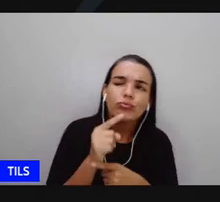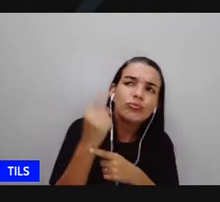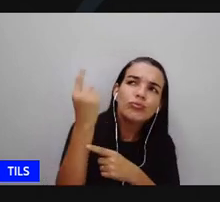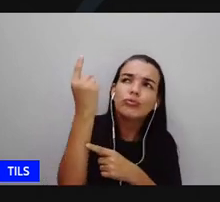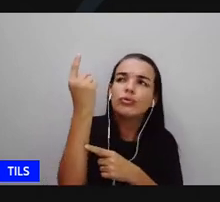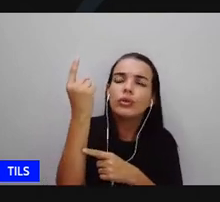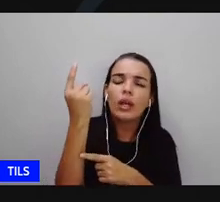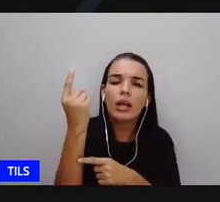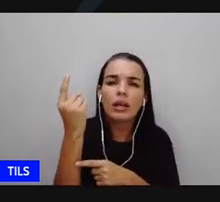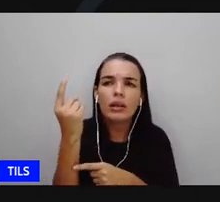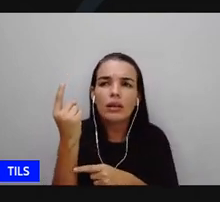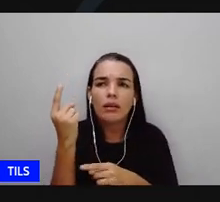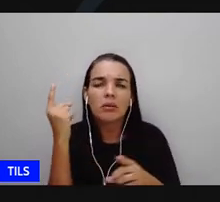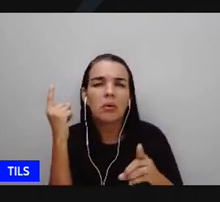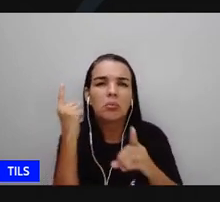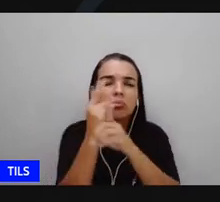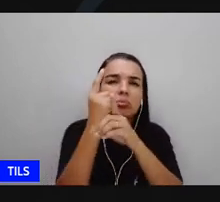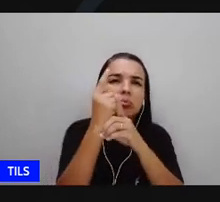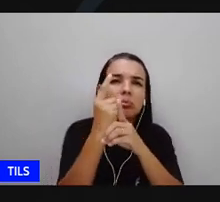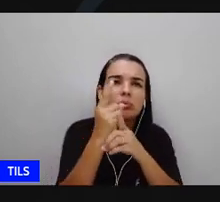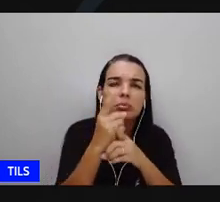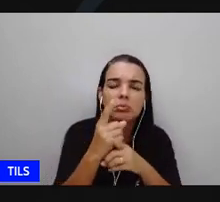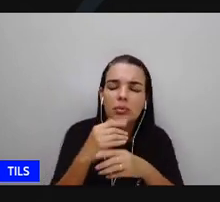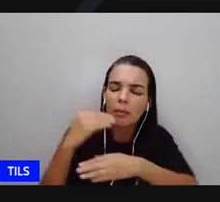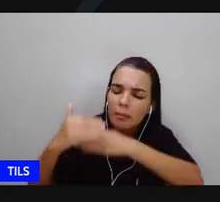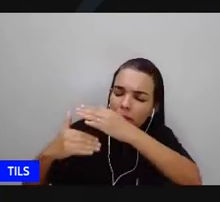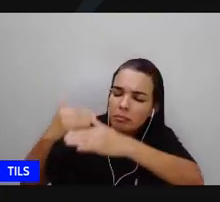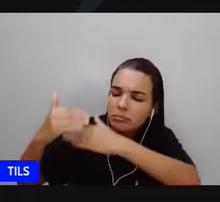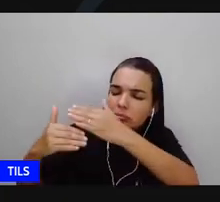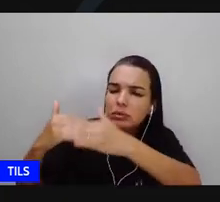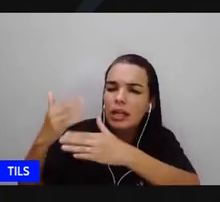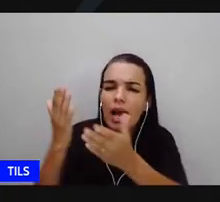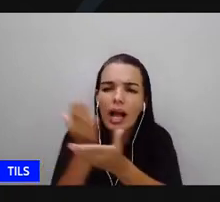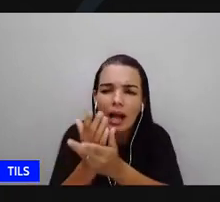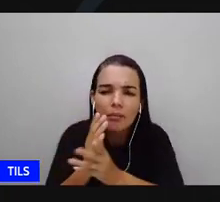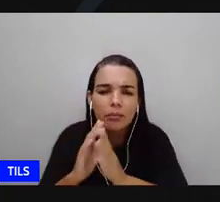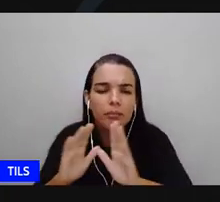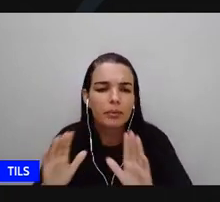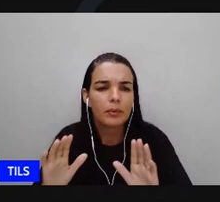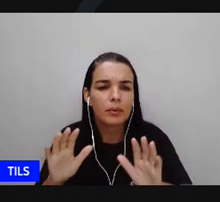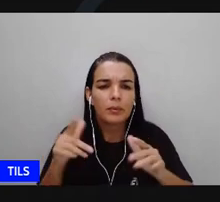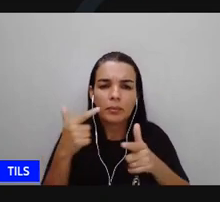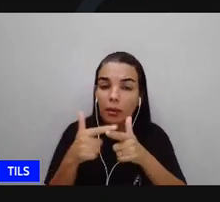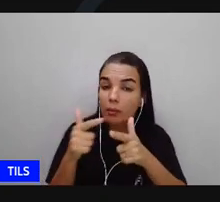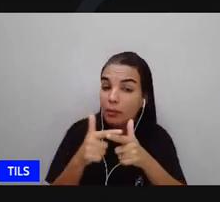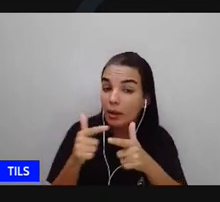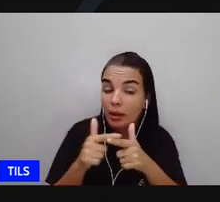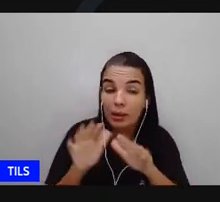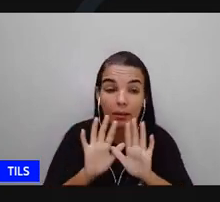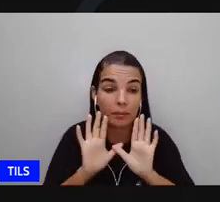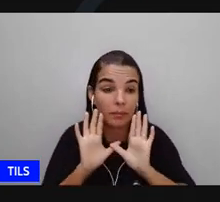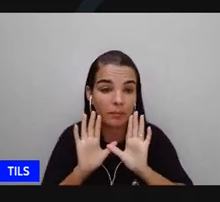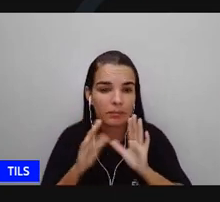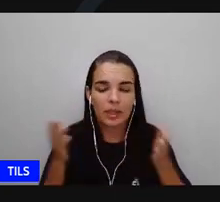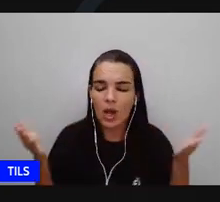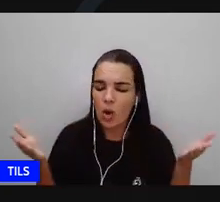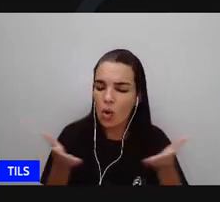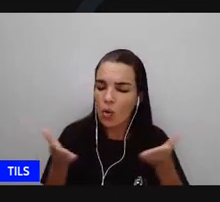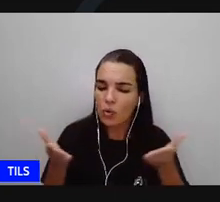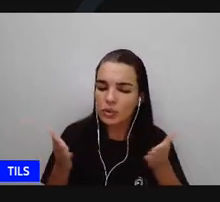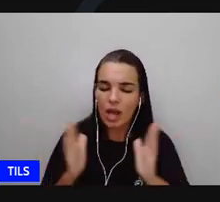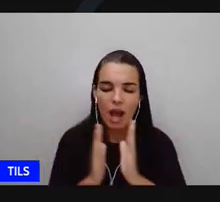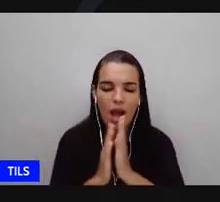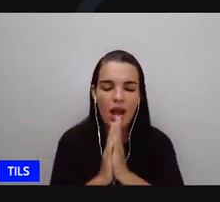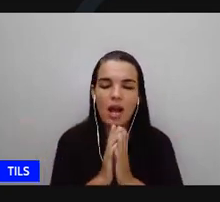de dificuldade sabe de ter o aniversário do filho e ela dizia assim hoje é aniversário do meu